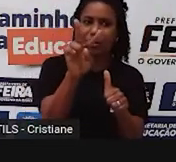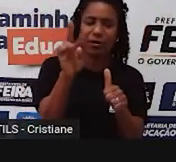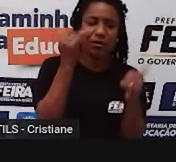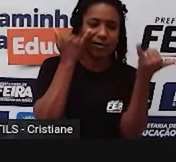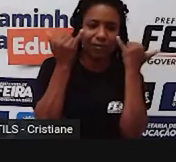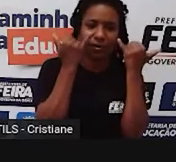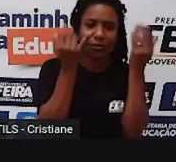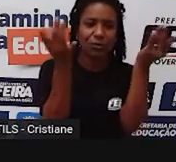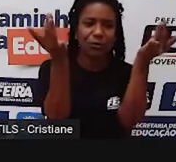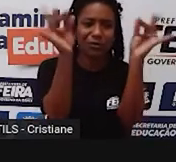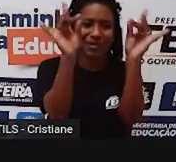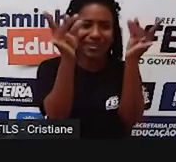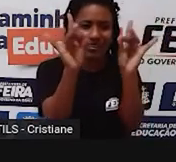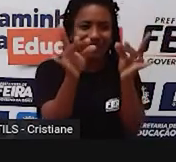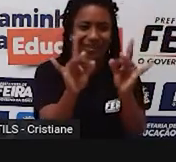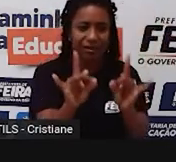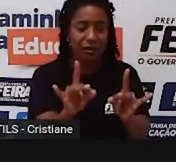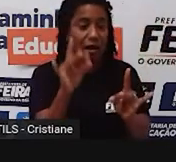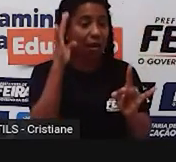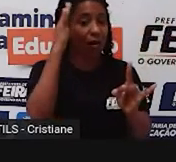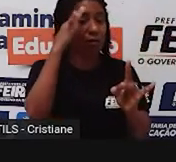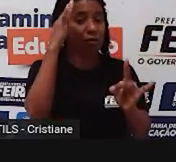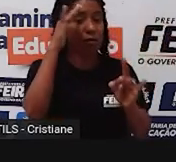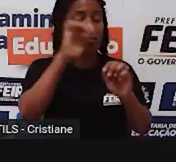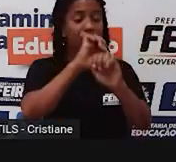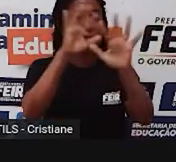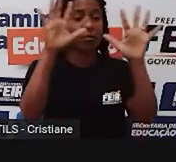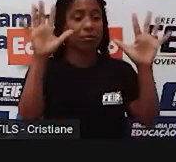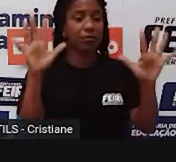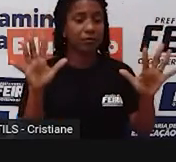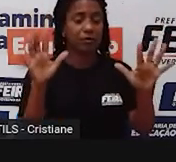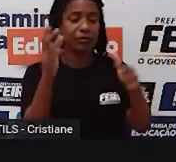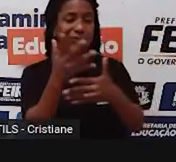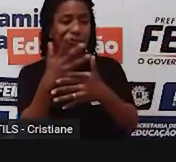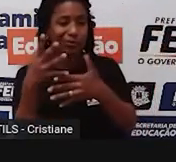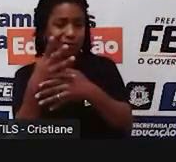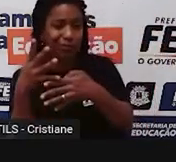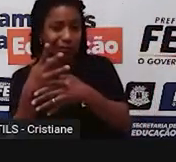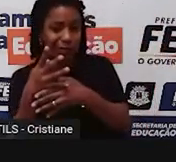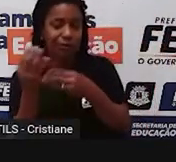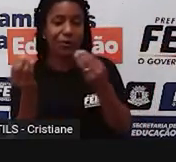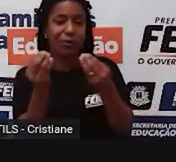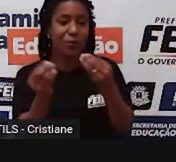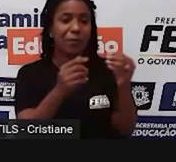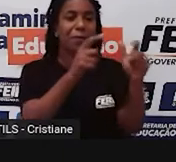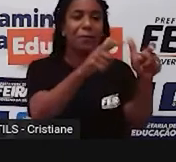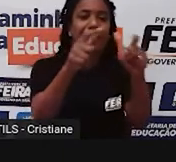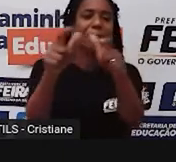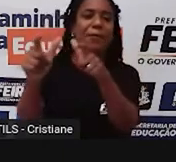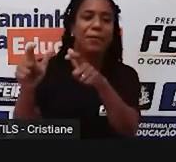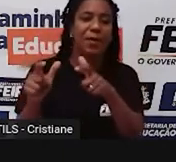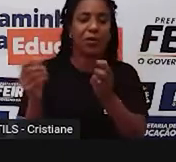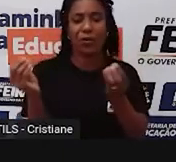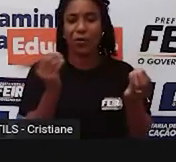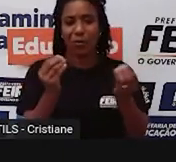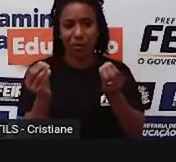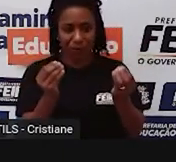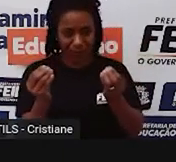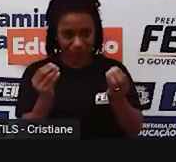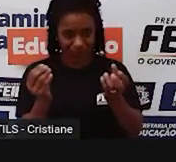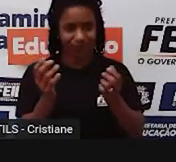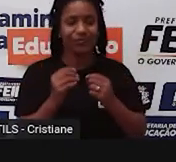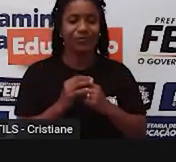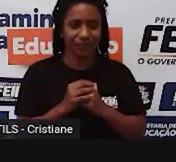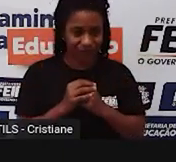com que você compreenda melhor a disposição dos fenômenos ou das cidades ou dos bairros naquele espaço ali que você